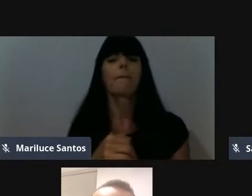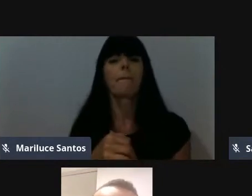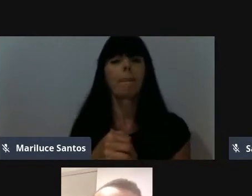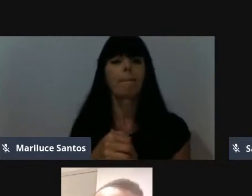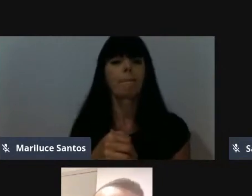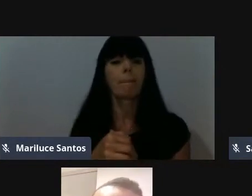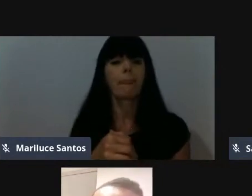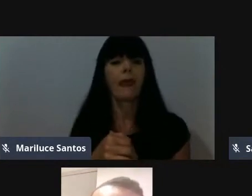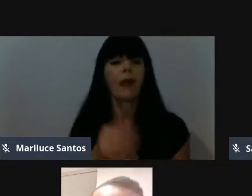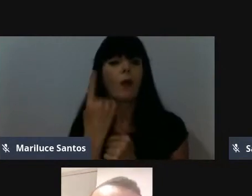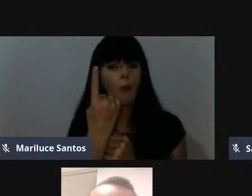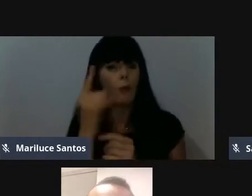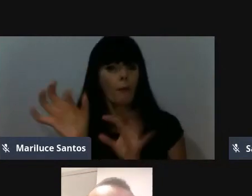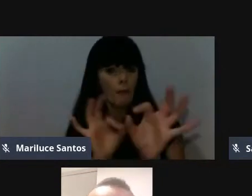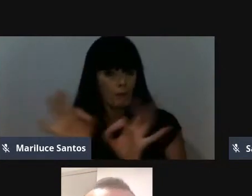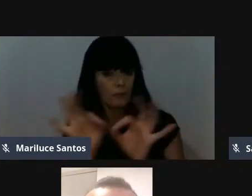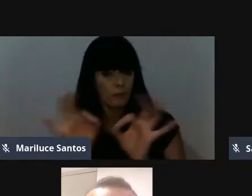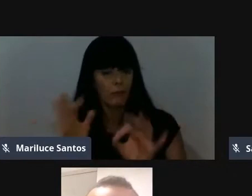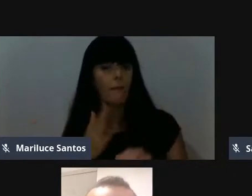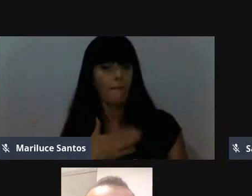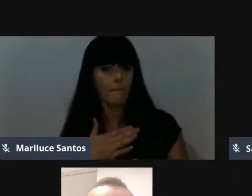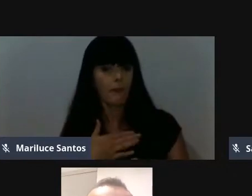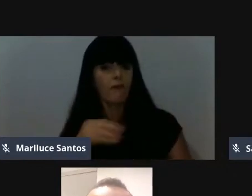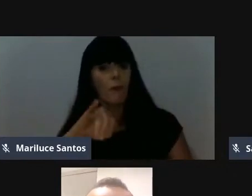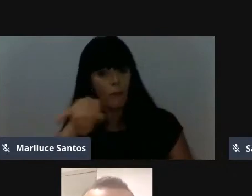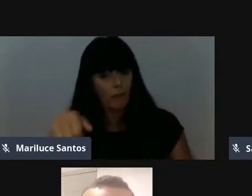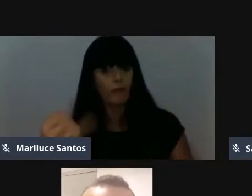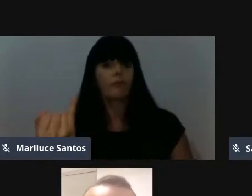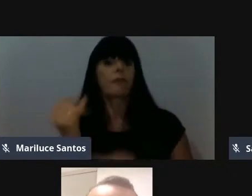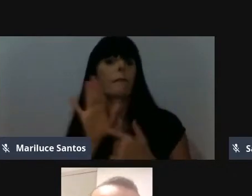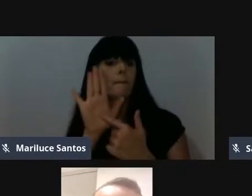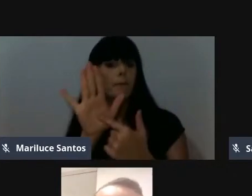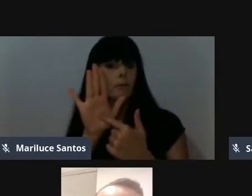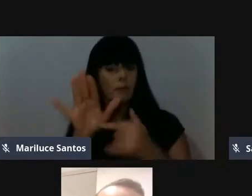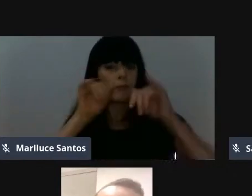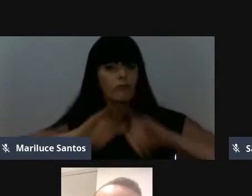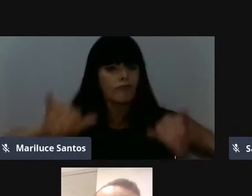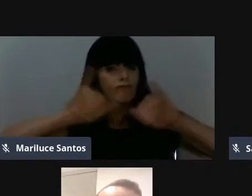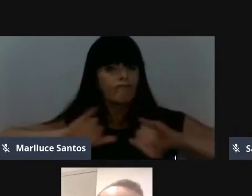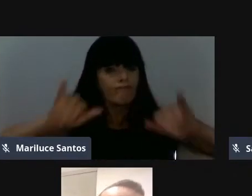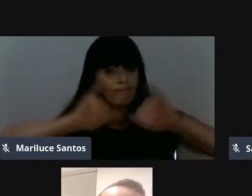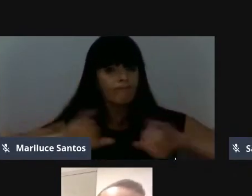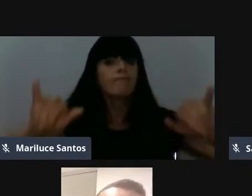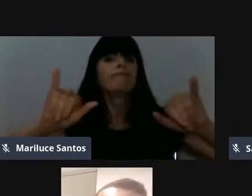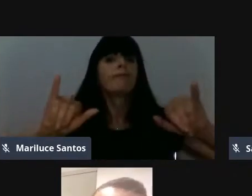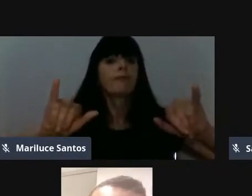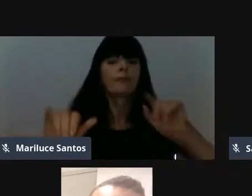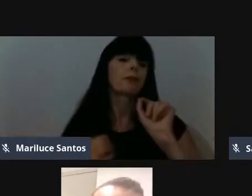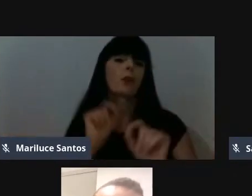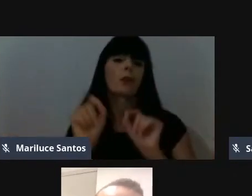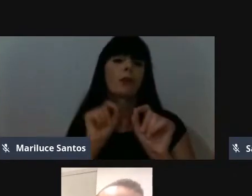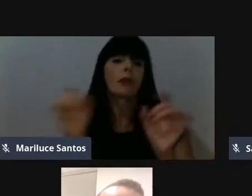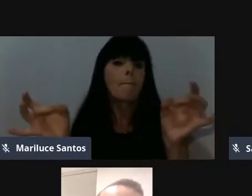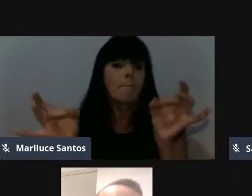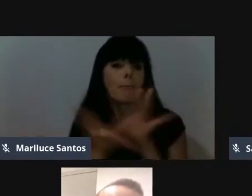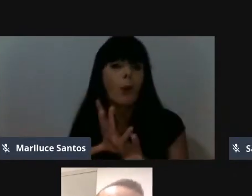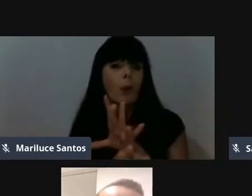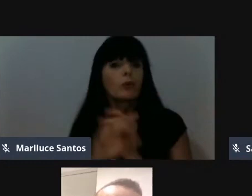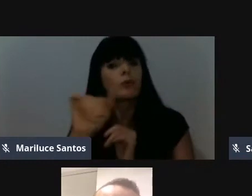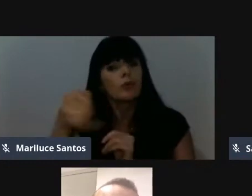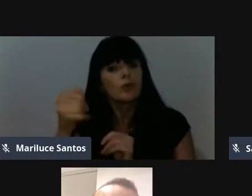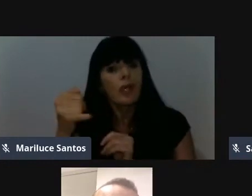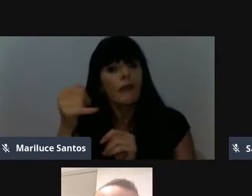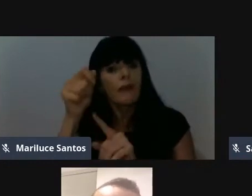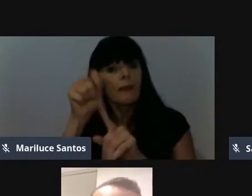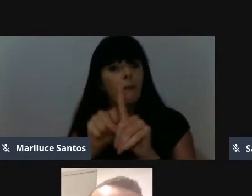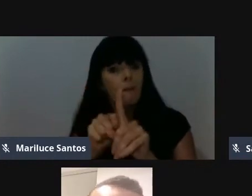um projeto meu, né, vou aproveitar a oportunidade para divulgar isso, um projeto meu, que está pronto, em janeiro, eu vou